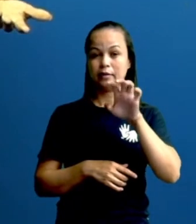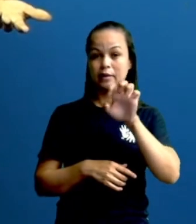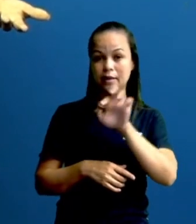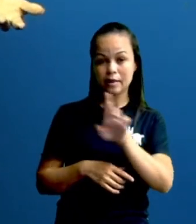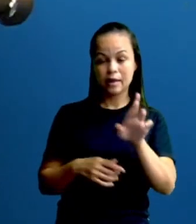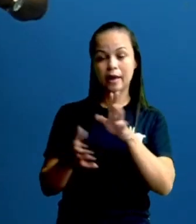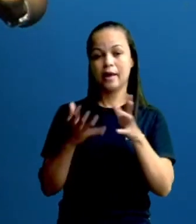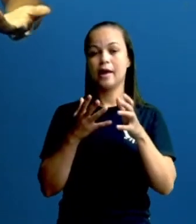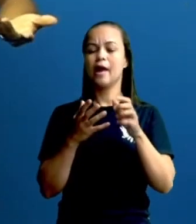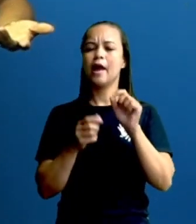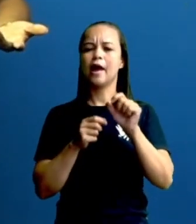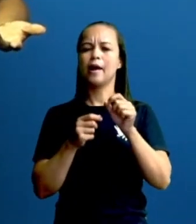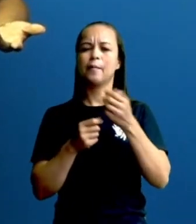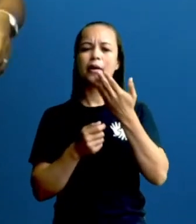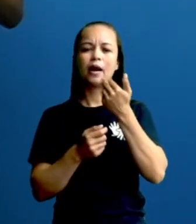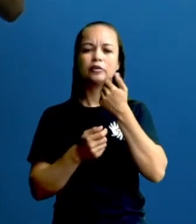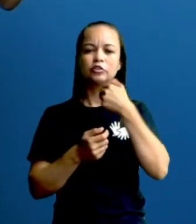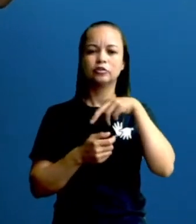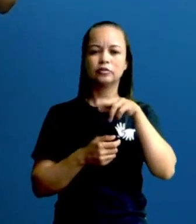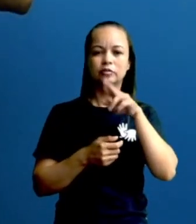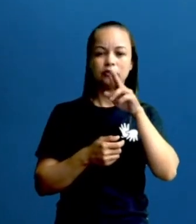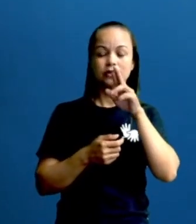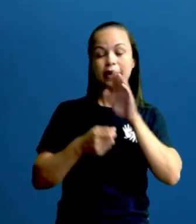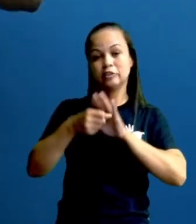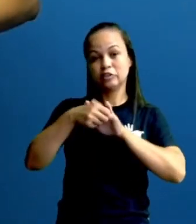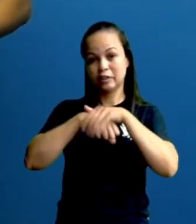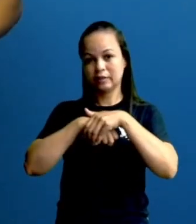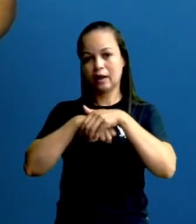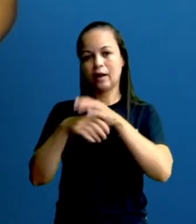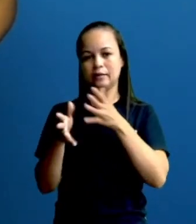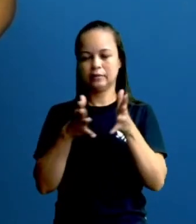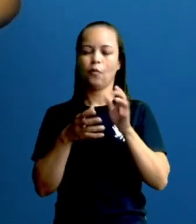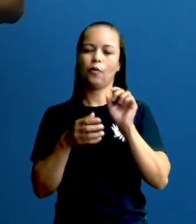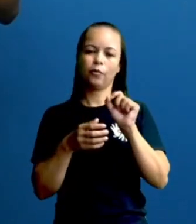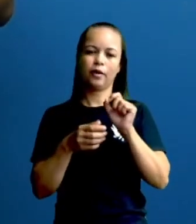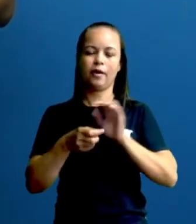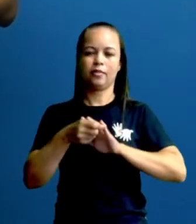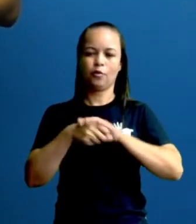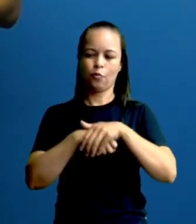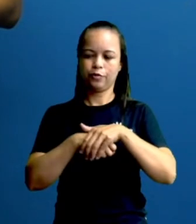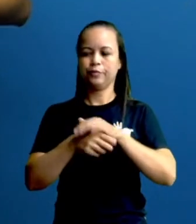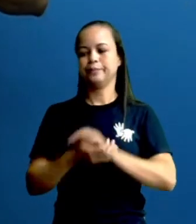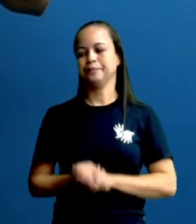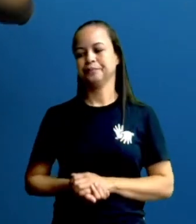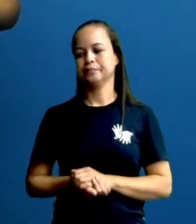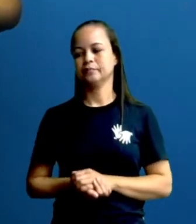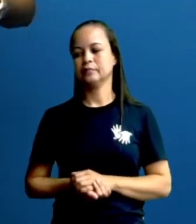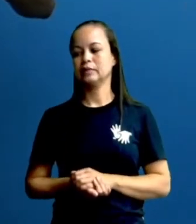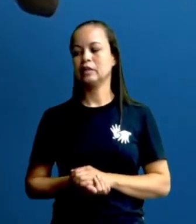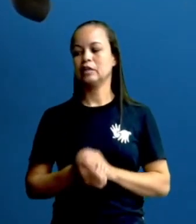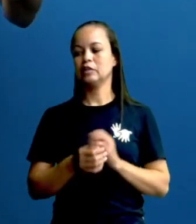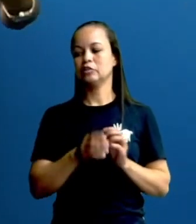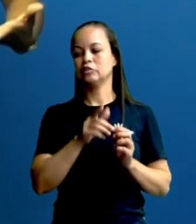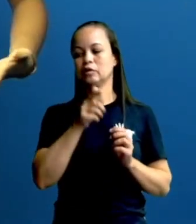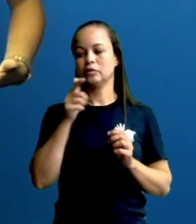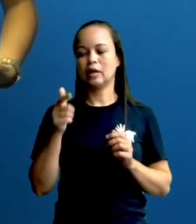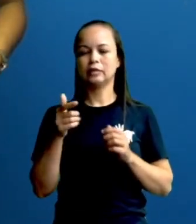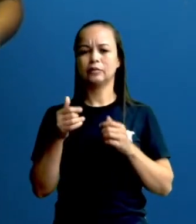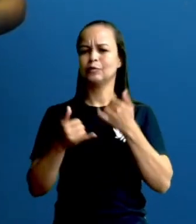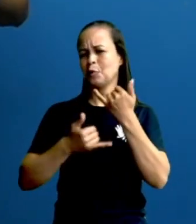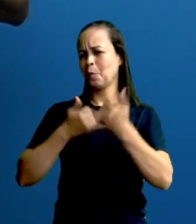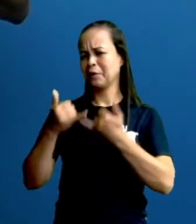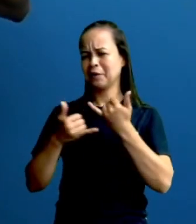dizer o que para o jantar, o que temos para o jantar. Então, letra C, acontece a noite. Já do lado, gente, isso aí foi tudo uma